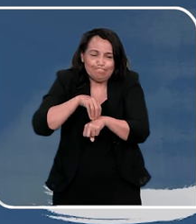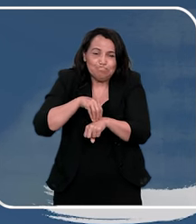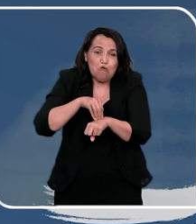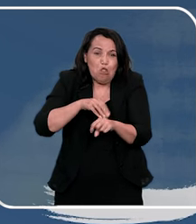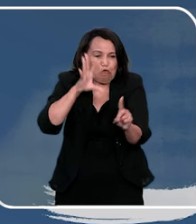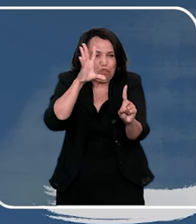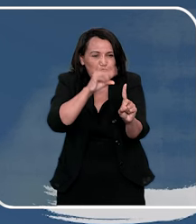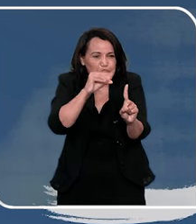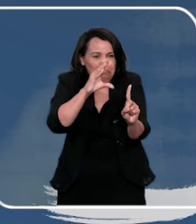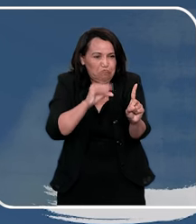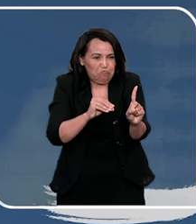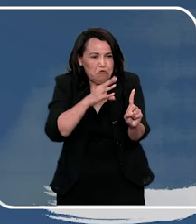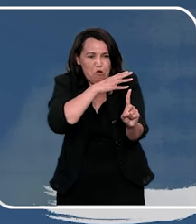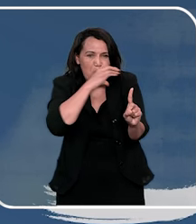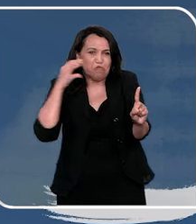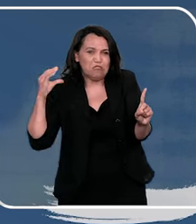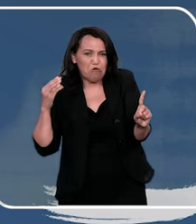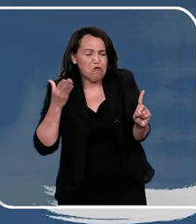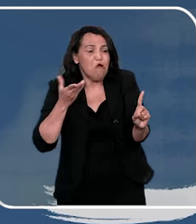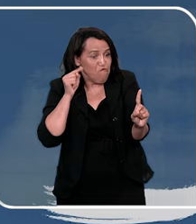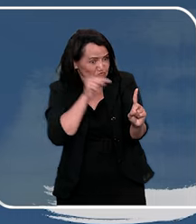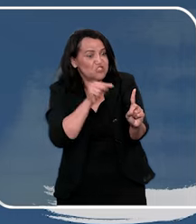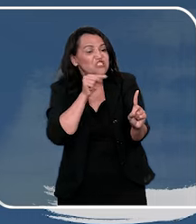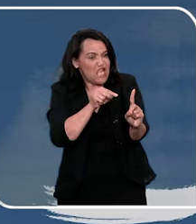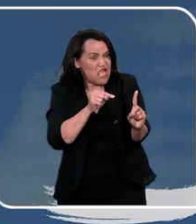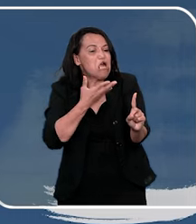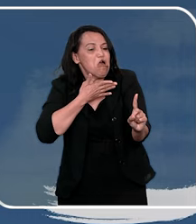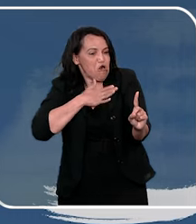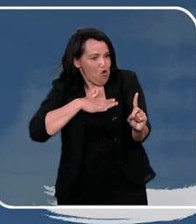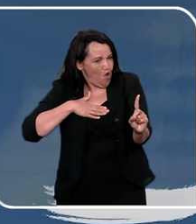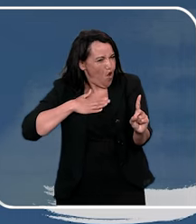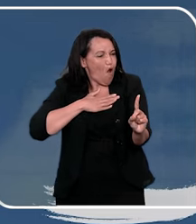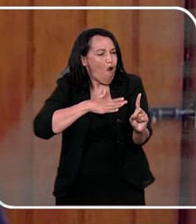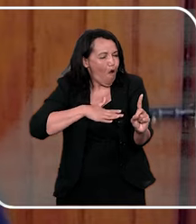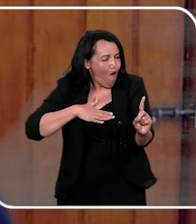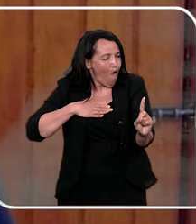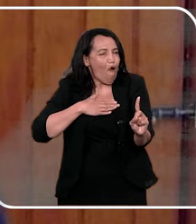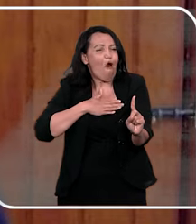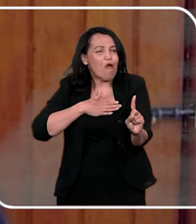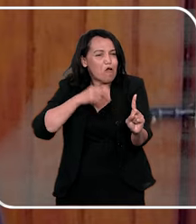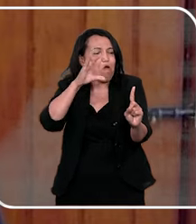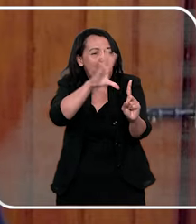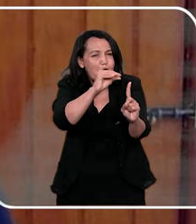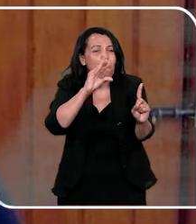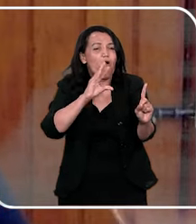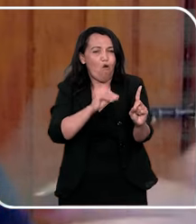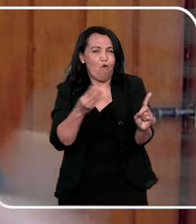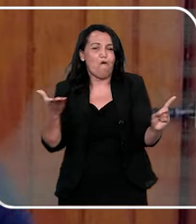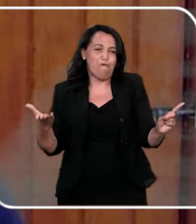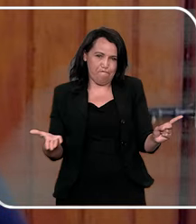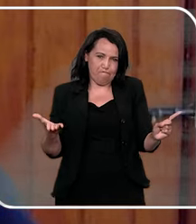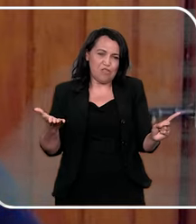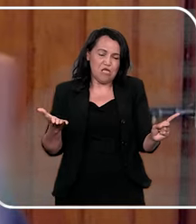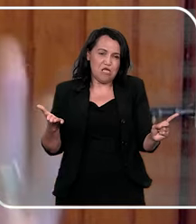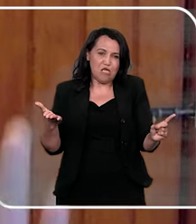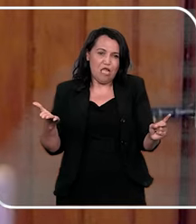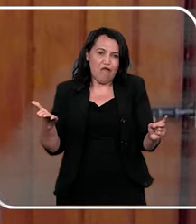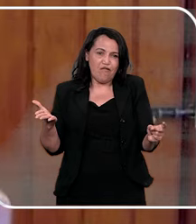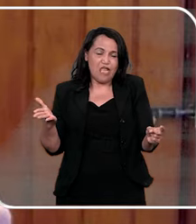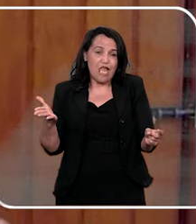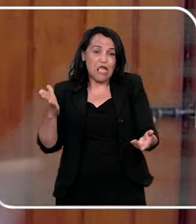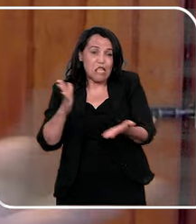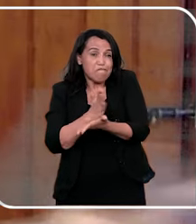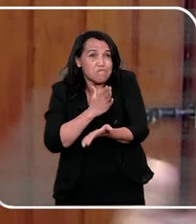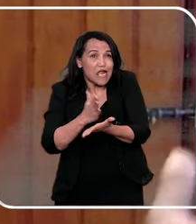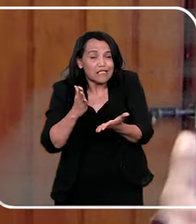culpada daquilo, até porque o abusador fala, você não gosta? Por que, gente, manipular o clítoris, independente da